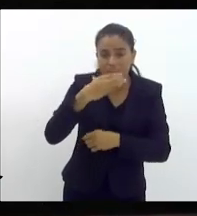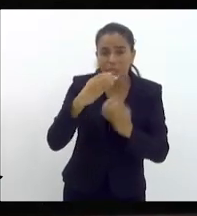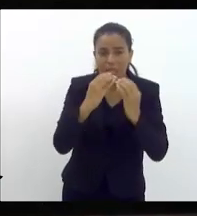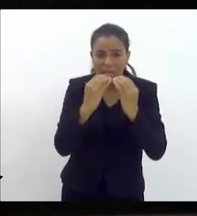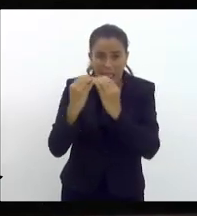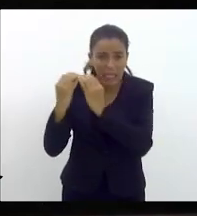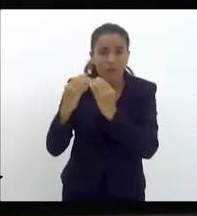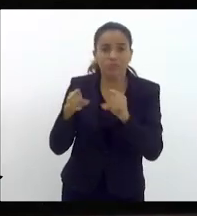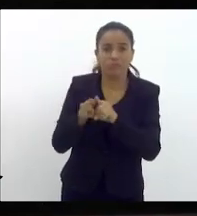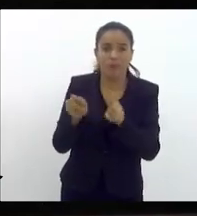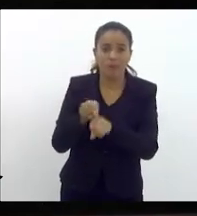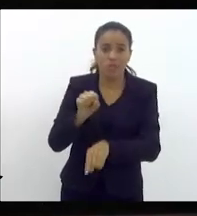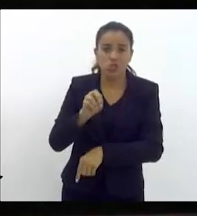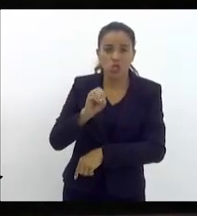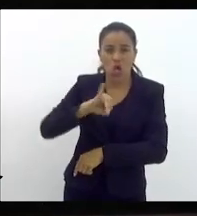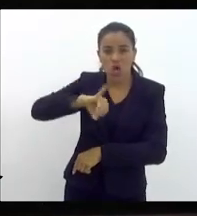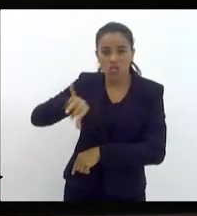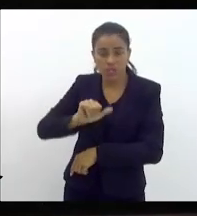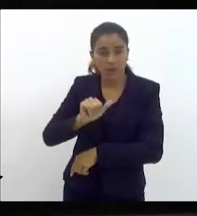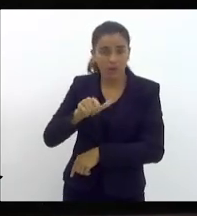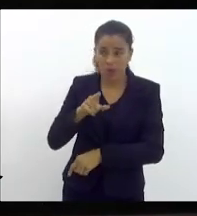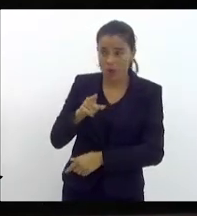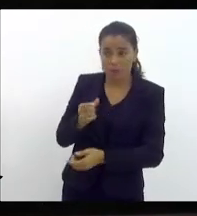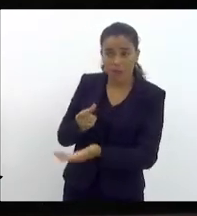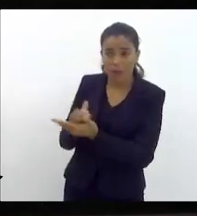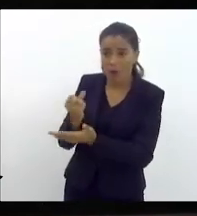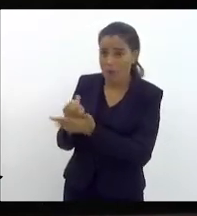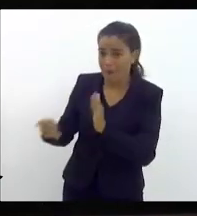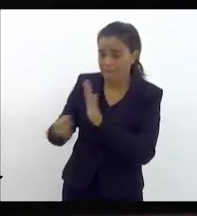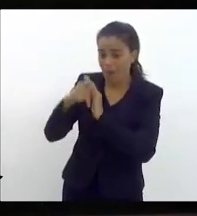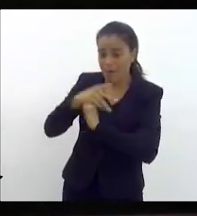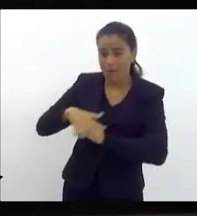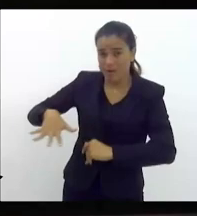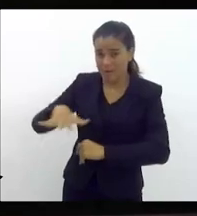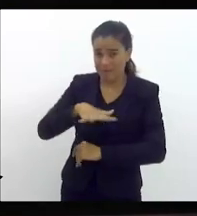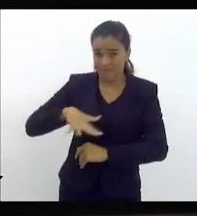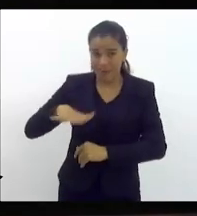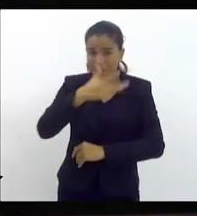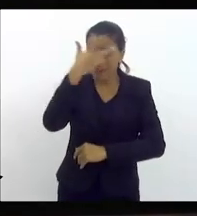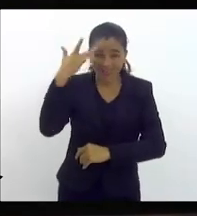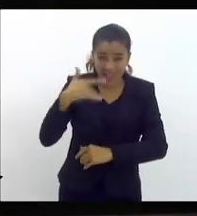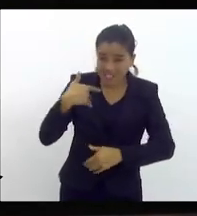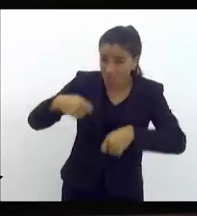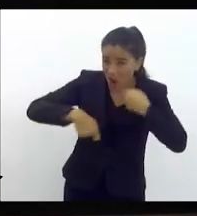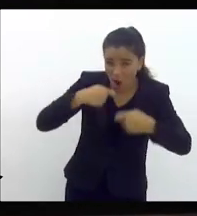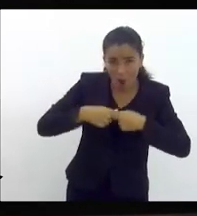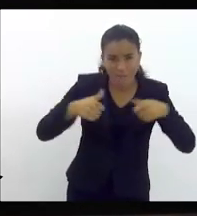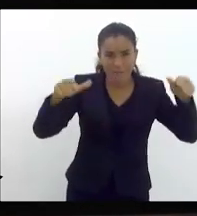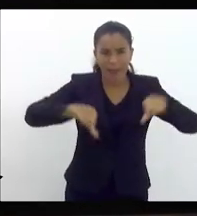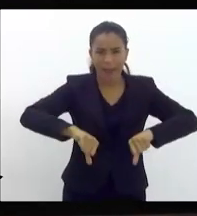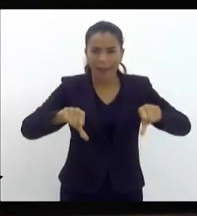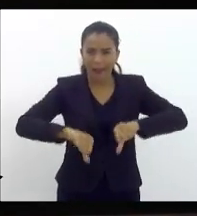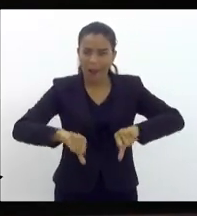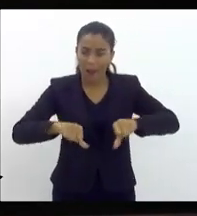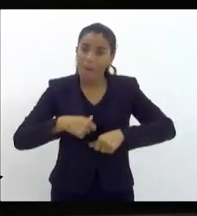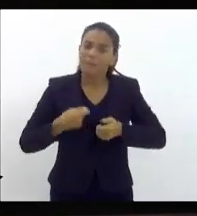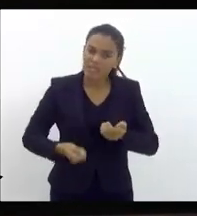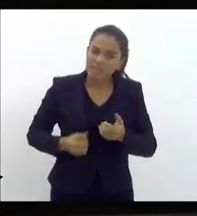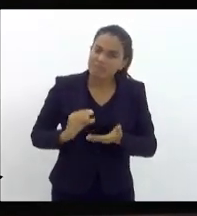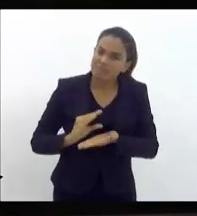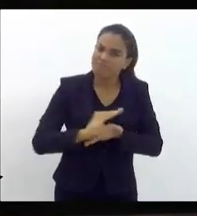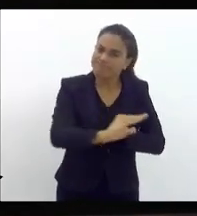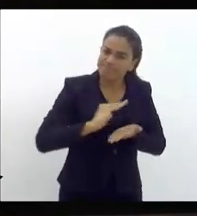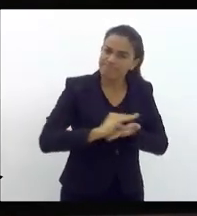internacional. Não é do consumo local, porque o nosso povo se alimenta muito mal. Tem que se investir na educação, sim, dar